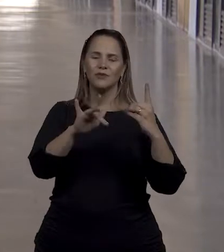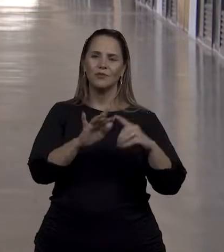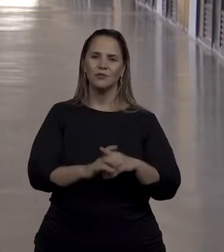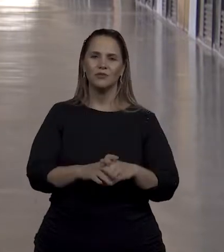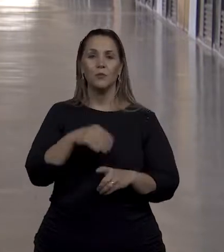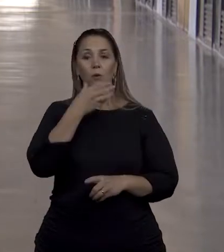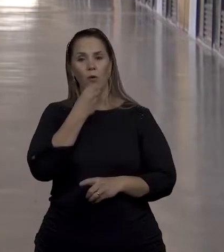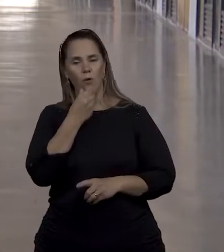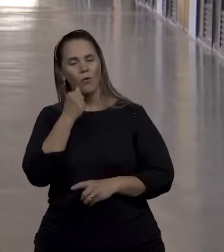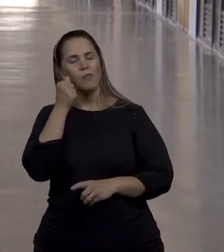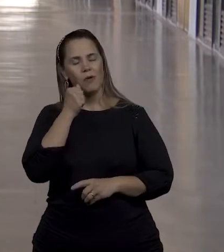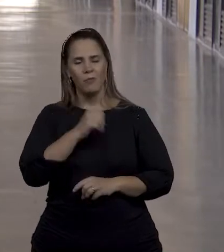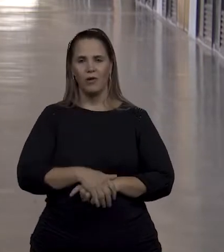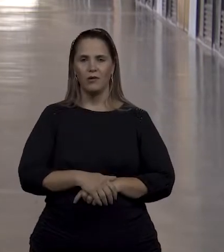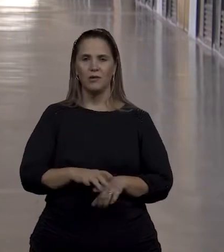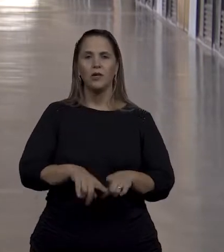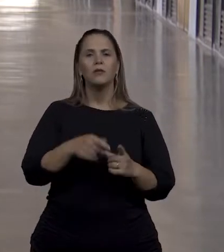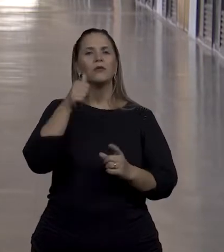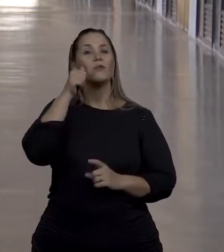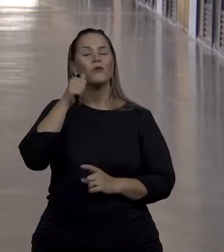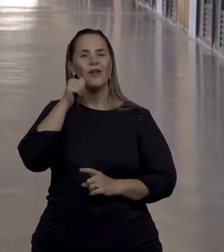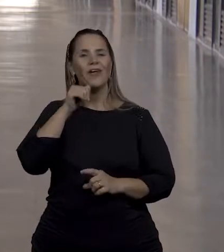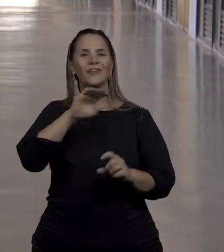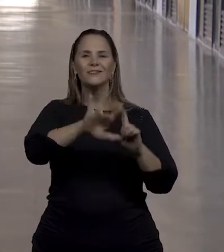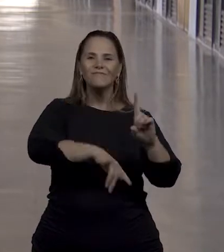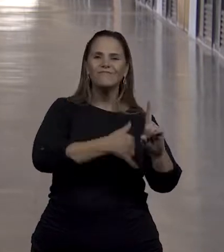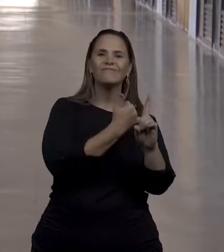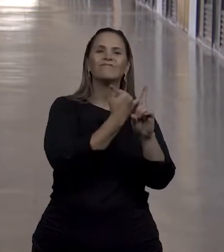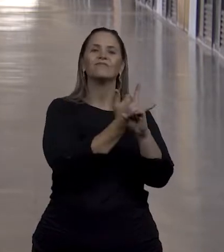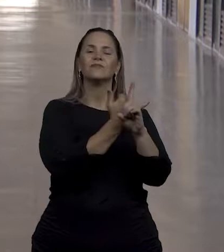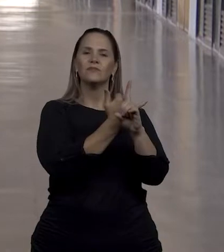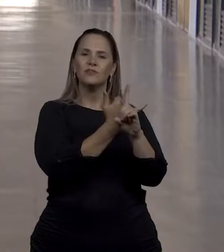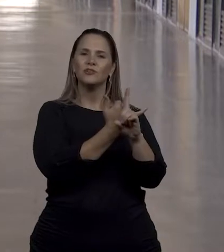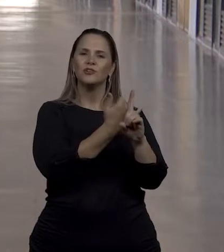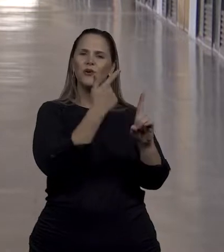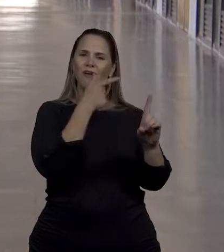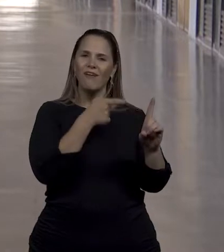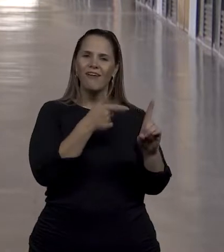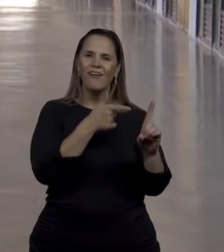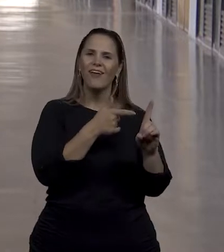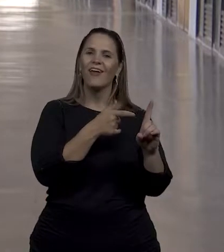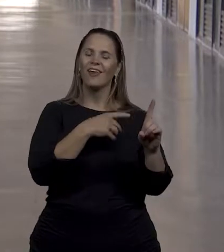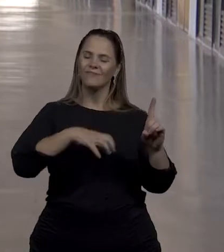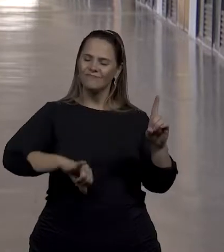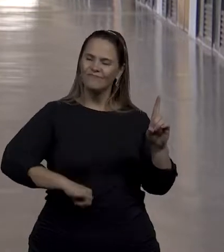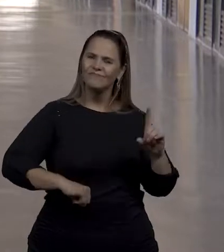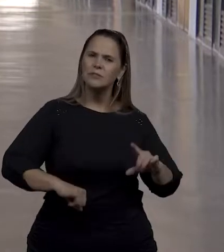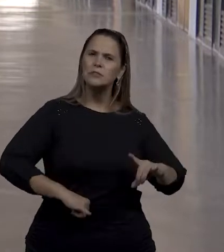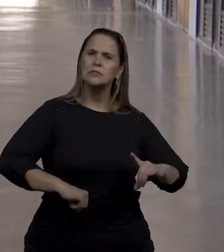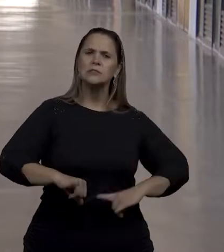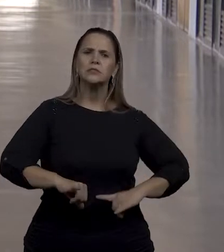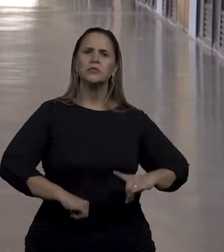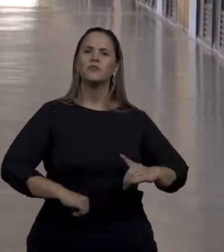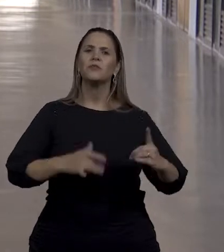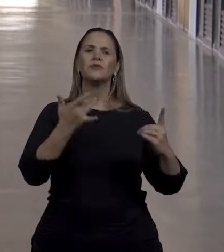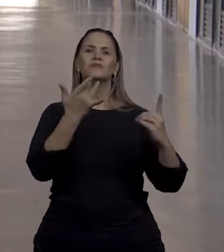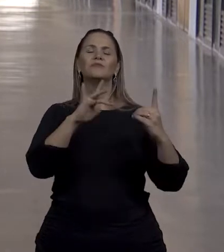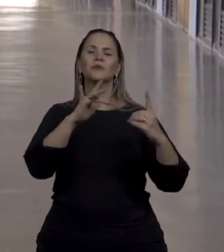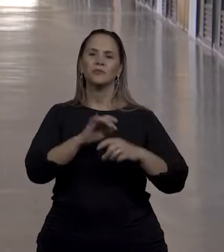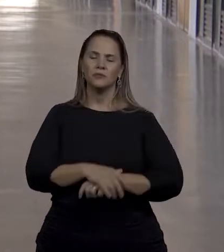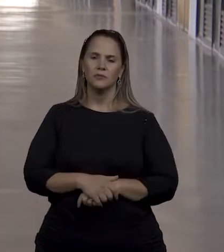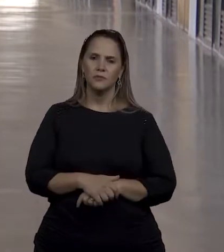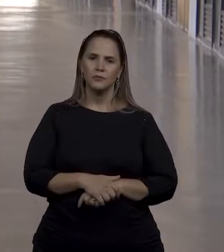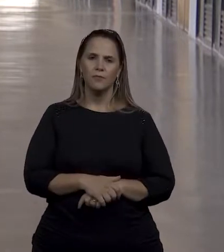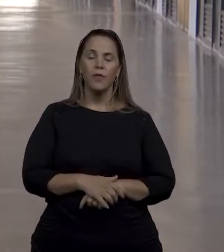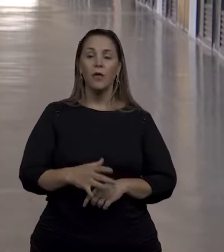homens e mulheres. E aí, as mulheres são vítimas de formas mais específicas desse capacitismo.